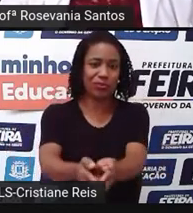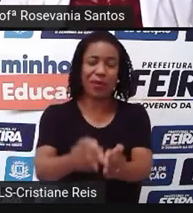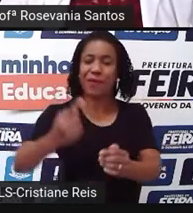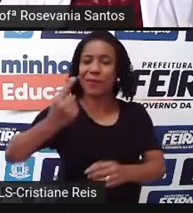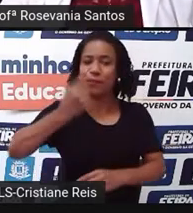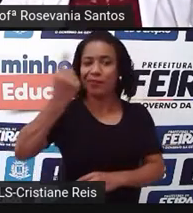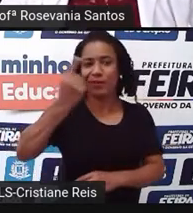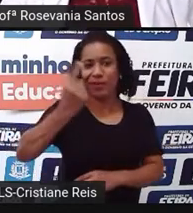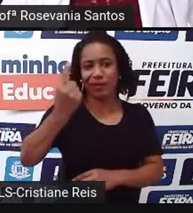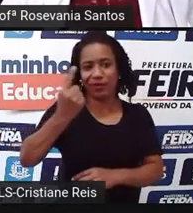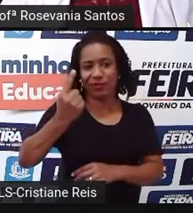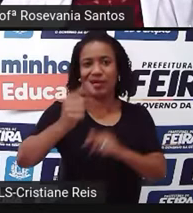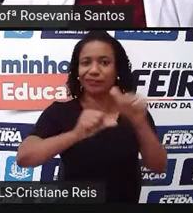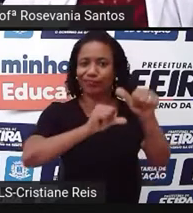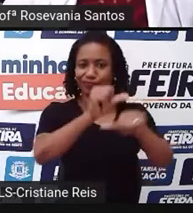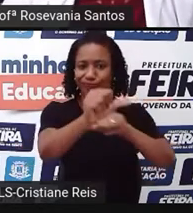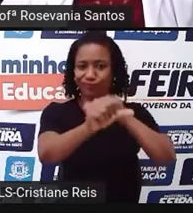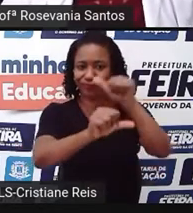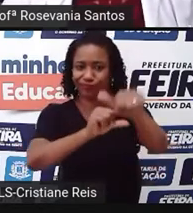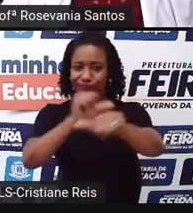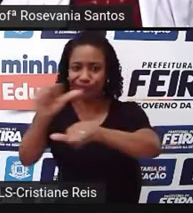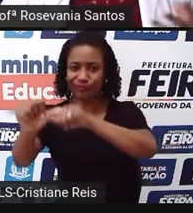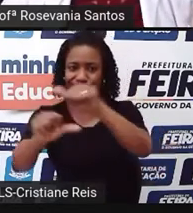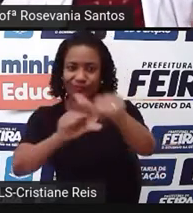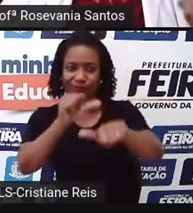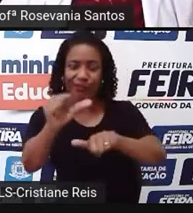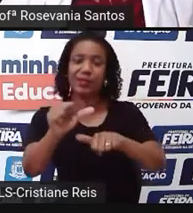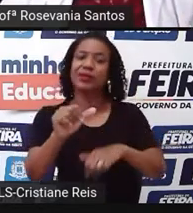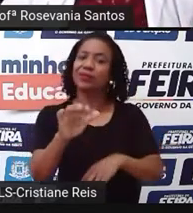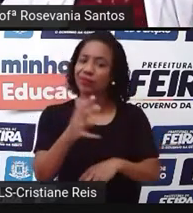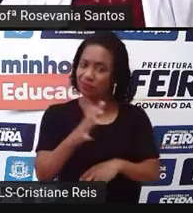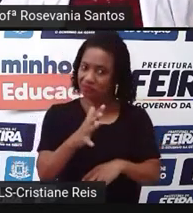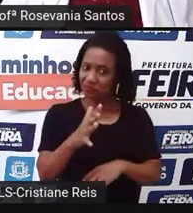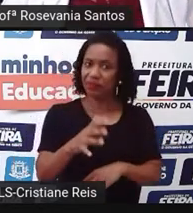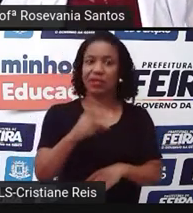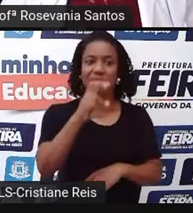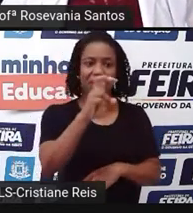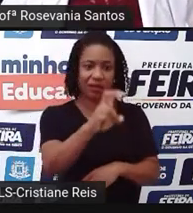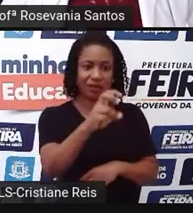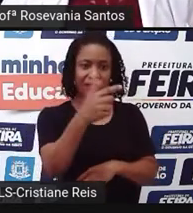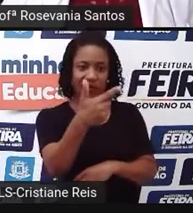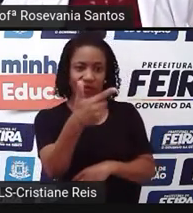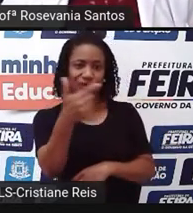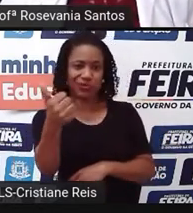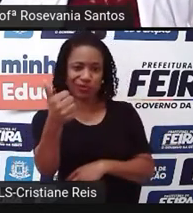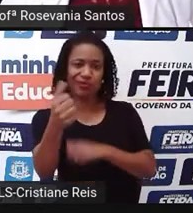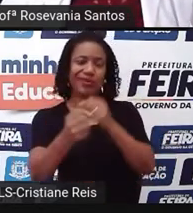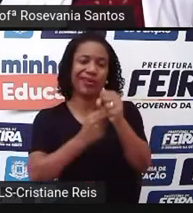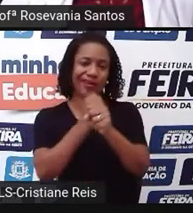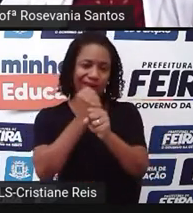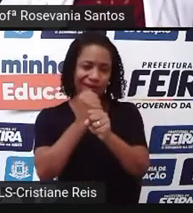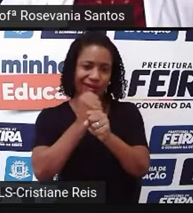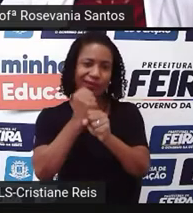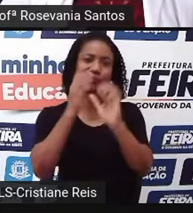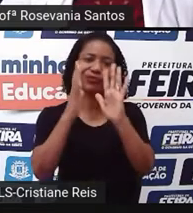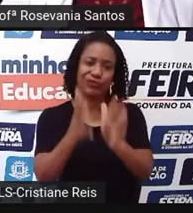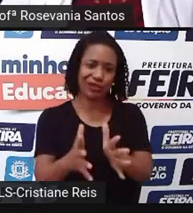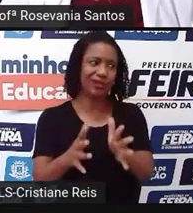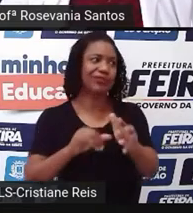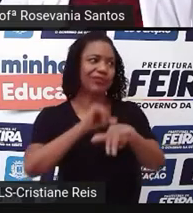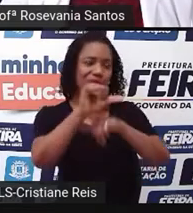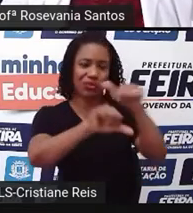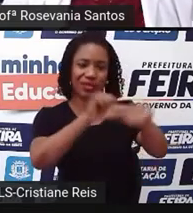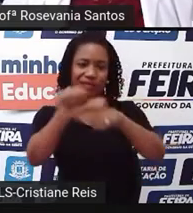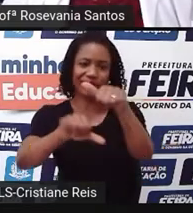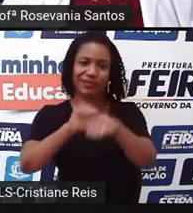a gente já tem um tempinho, já há 521 anos aí, alterando essa vegetação do território brasileiro.